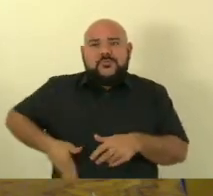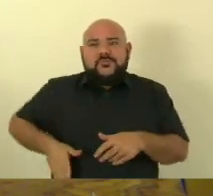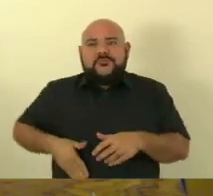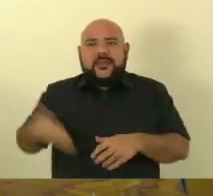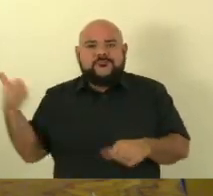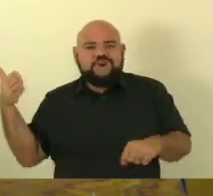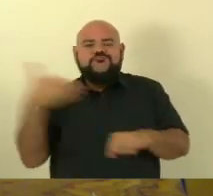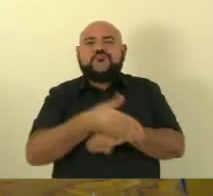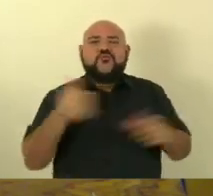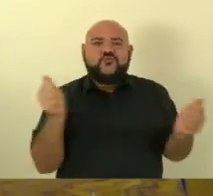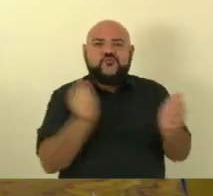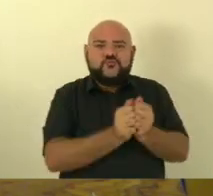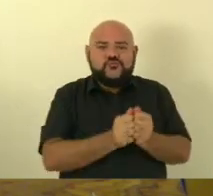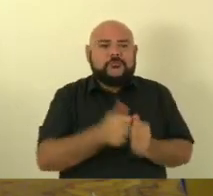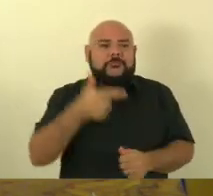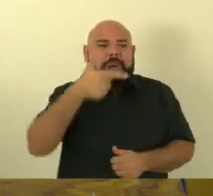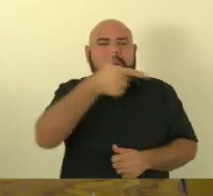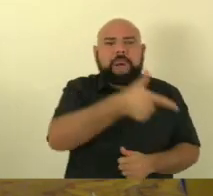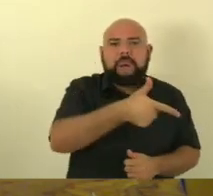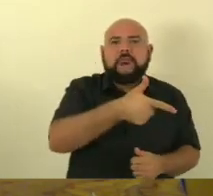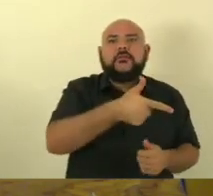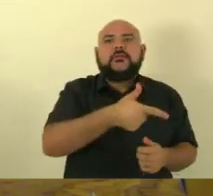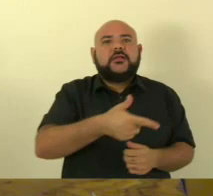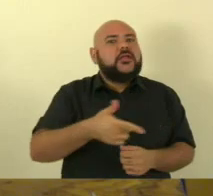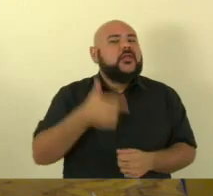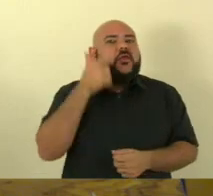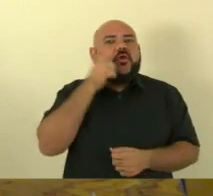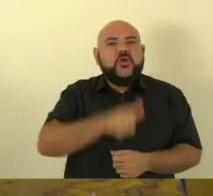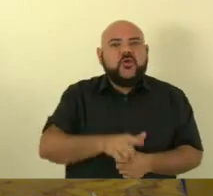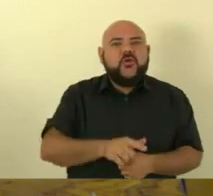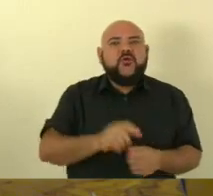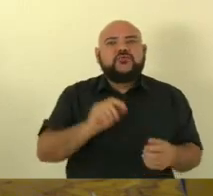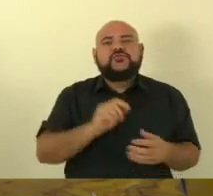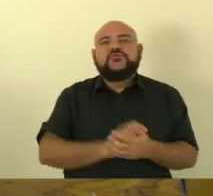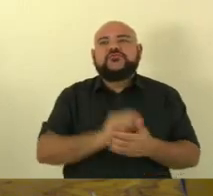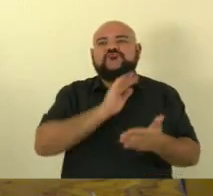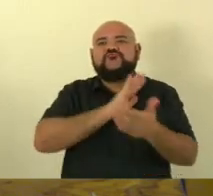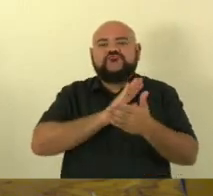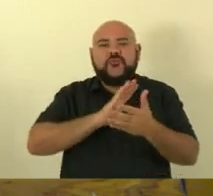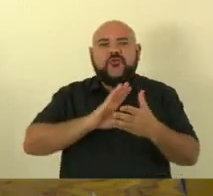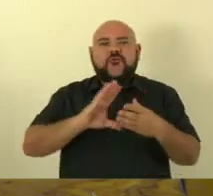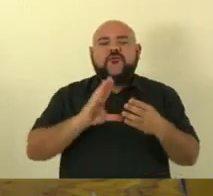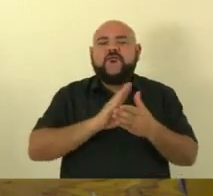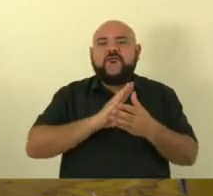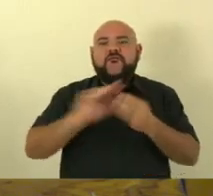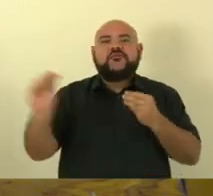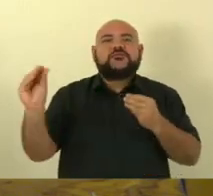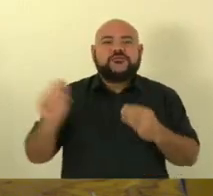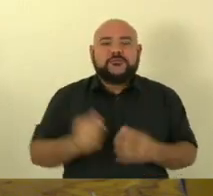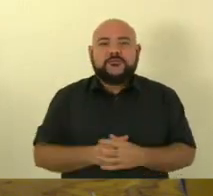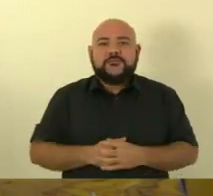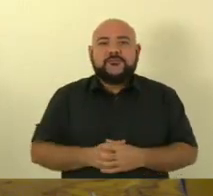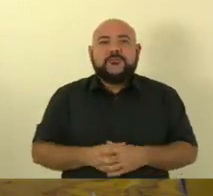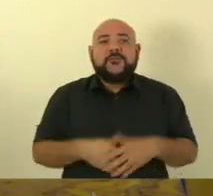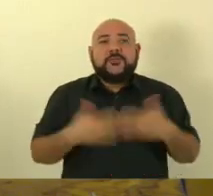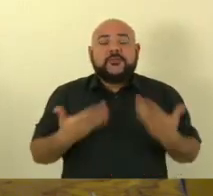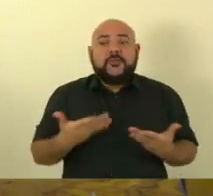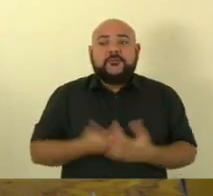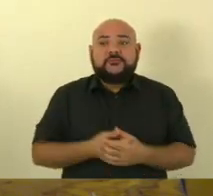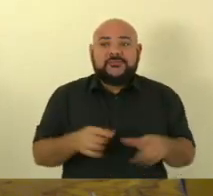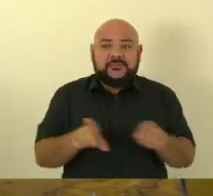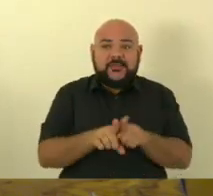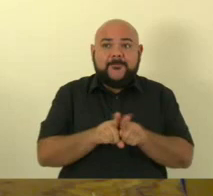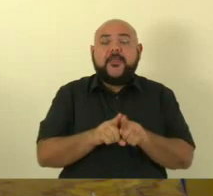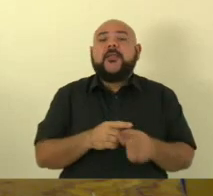na delegacia regional de Cariacica e também no antigo presídio de novo horizonte também